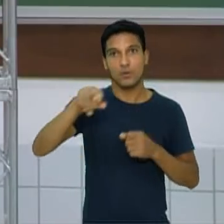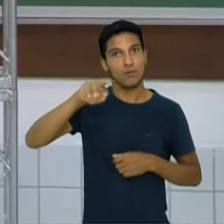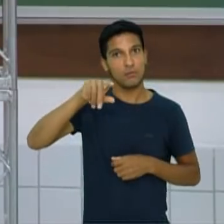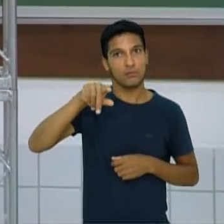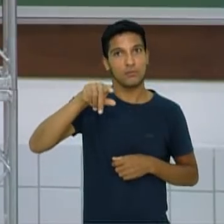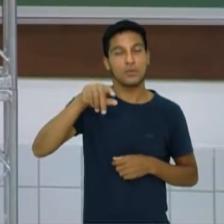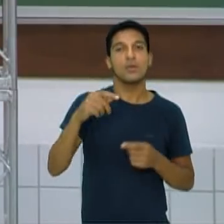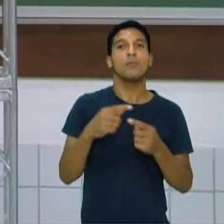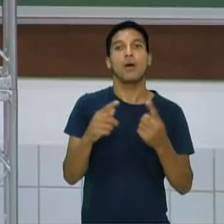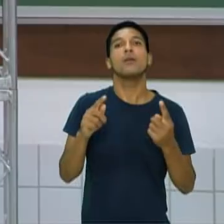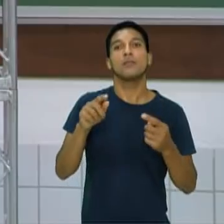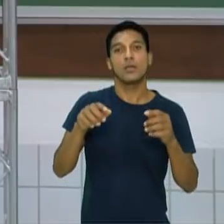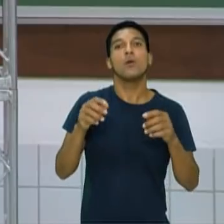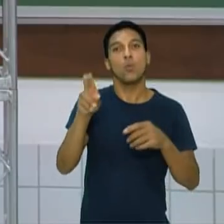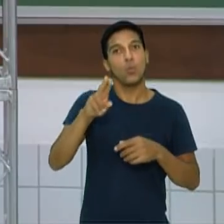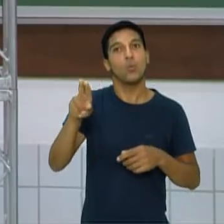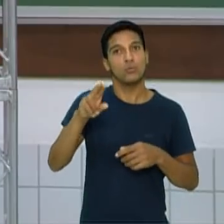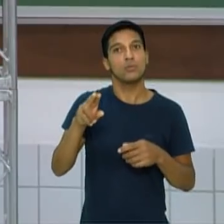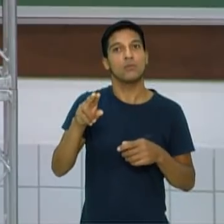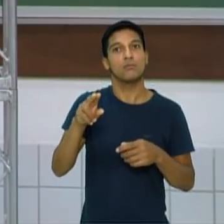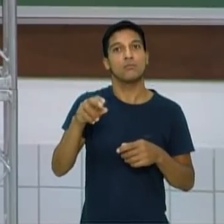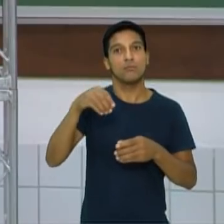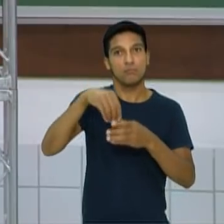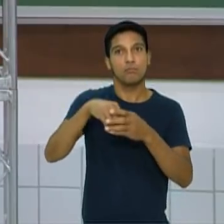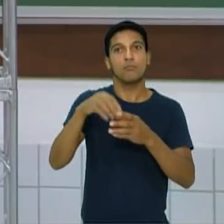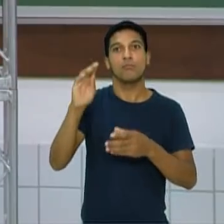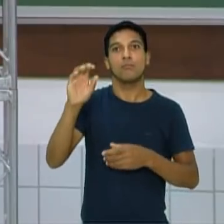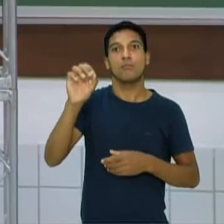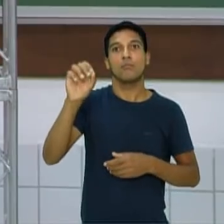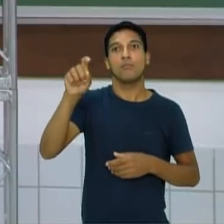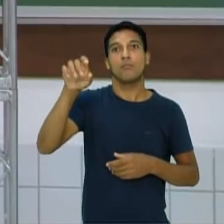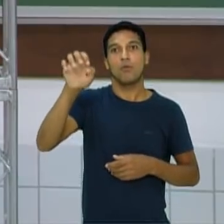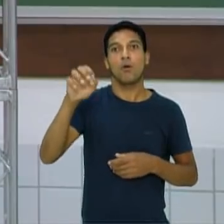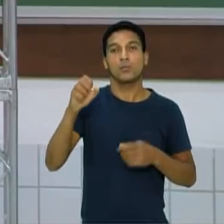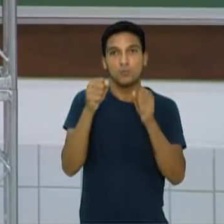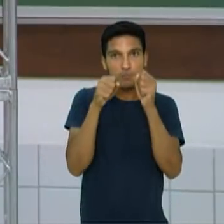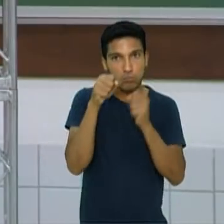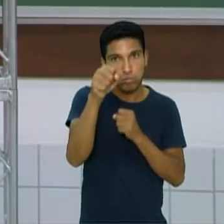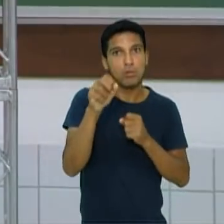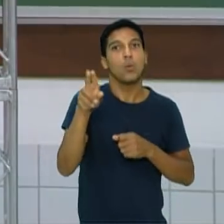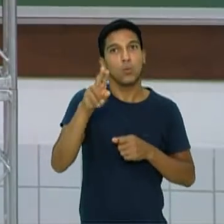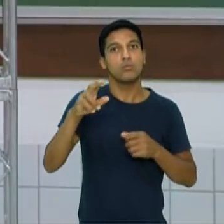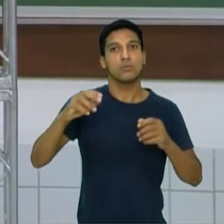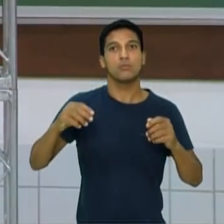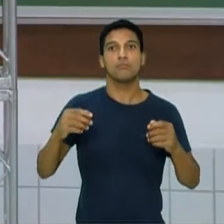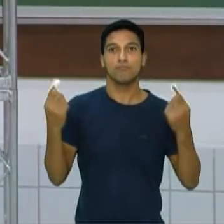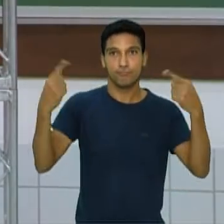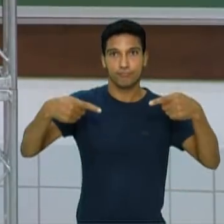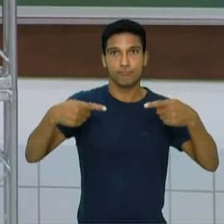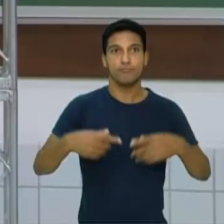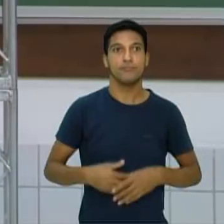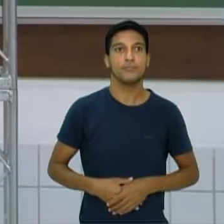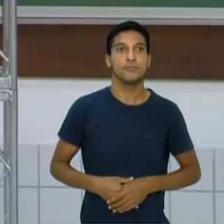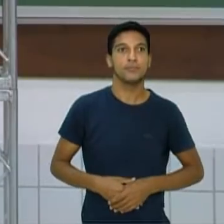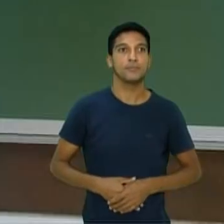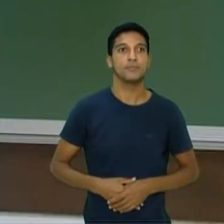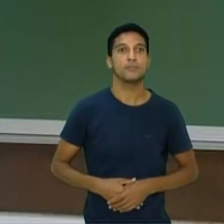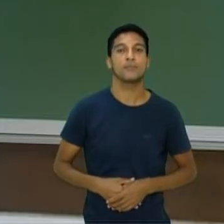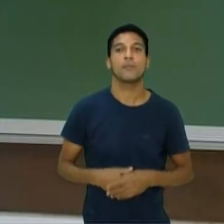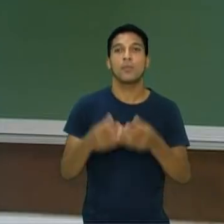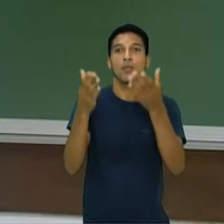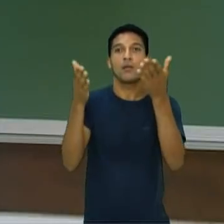o clinch, mas é um movimento utilizado como proteção aí no boxe, tá bom? Então vamos dar uma